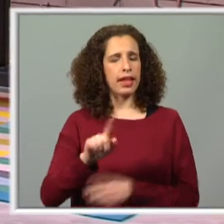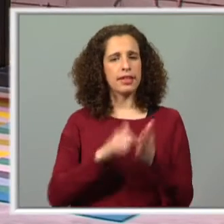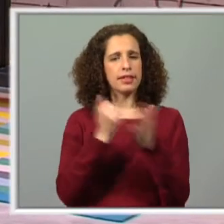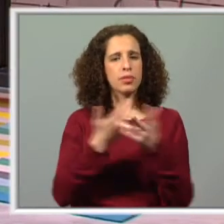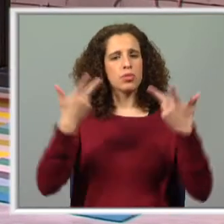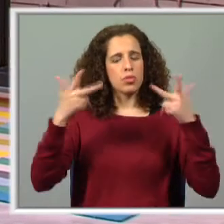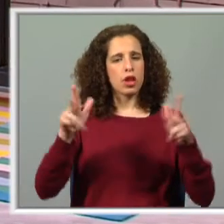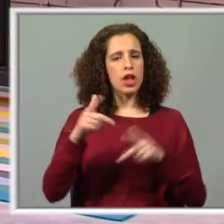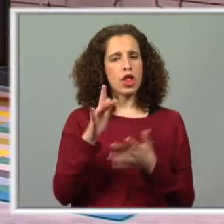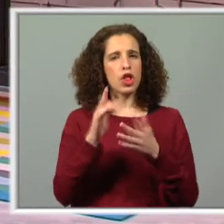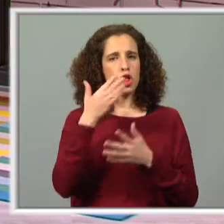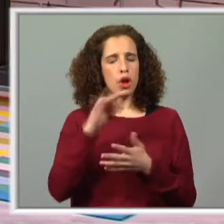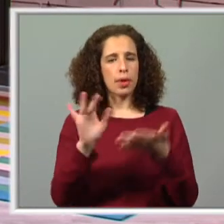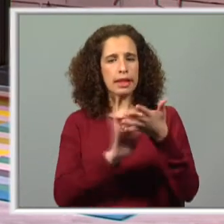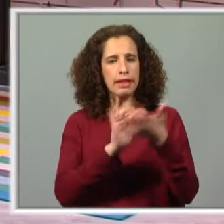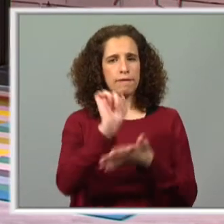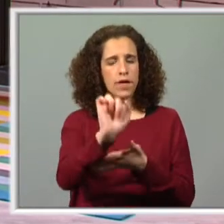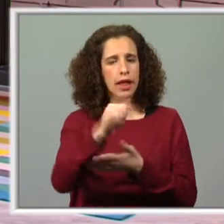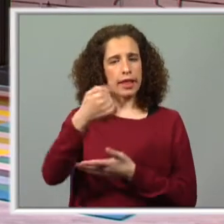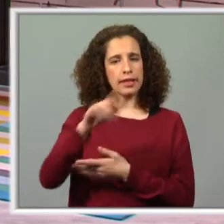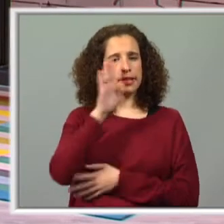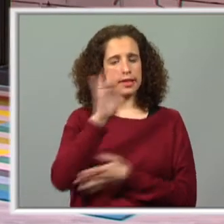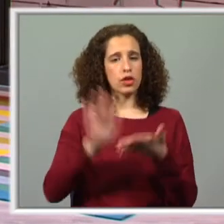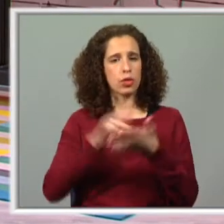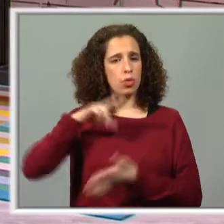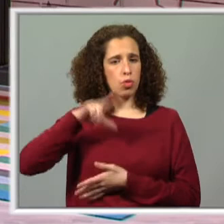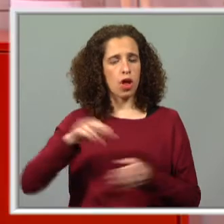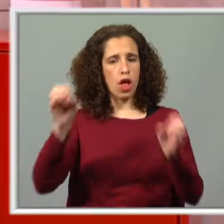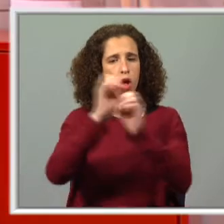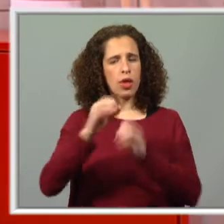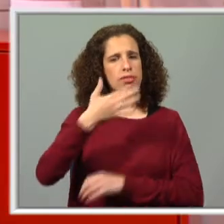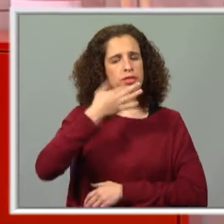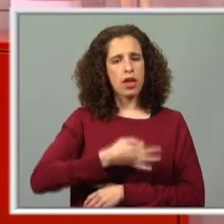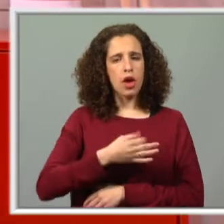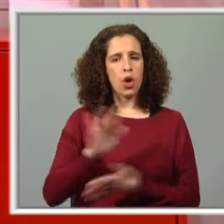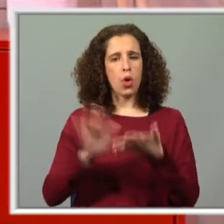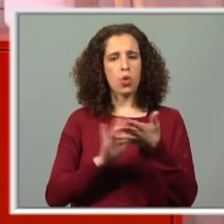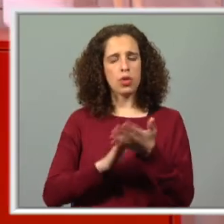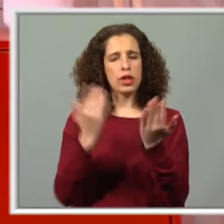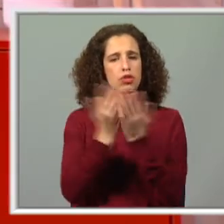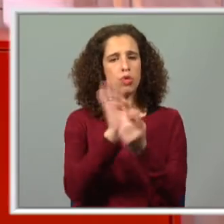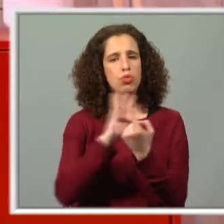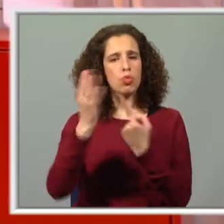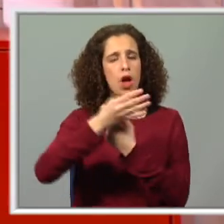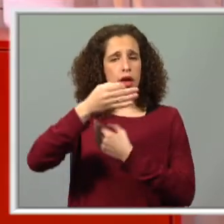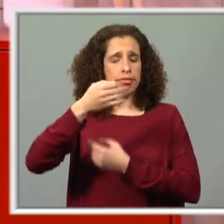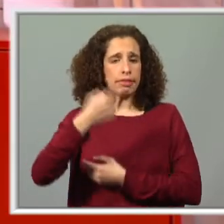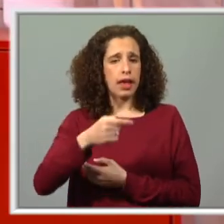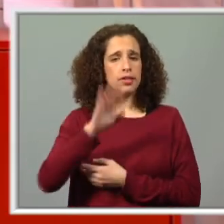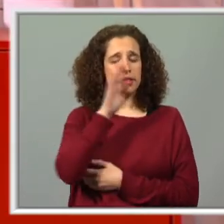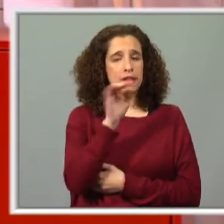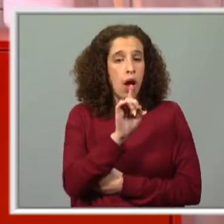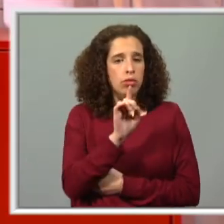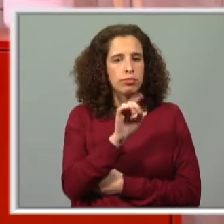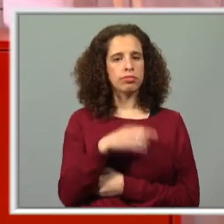e normalmente os vossos manuais costumam ter. Se o vosso manual de português não tiver, de certeza absoluta que o vosso manual de estudo do maio terá. E se não olhem,